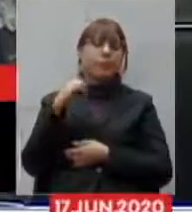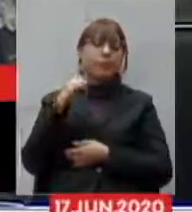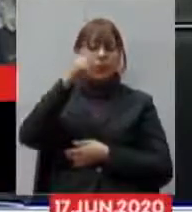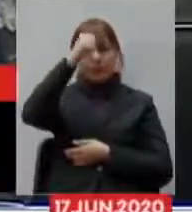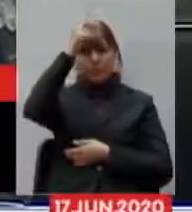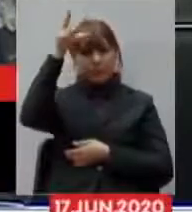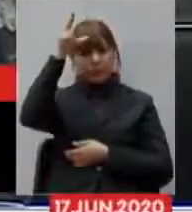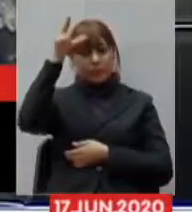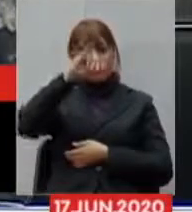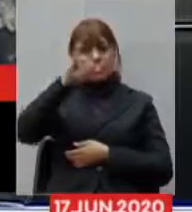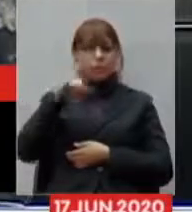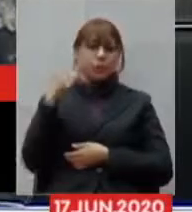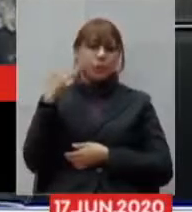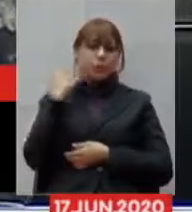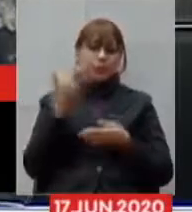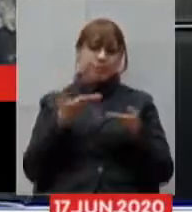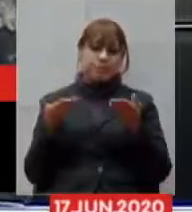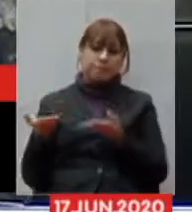da cidade Juiz de Fora